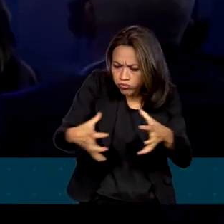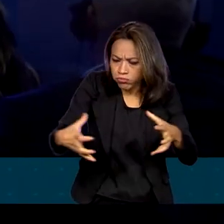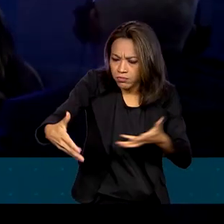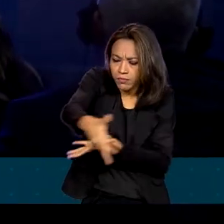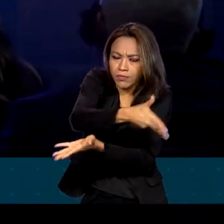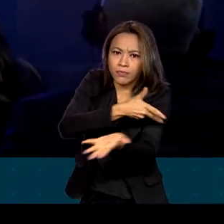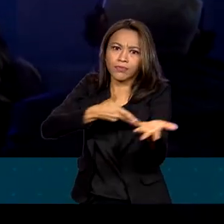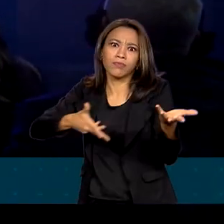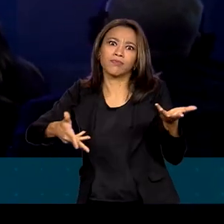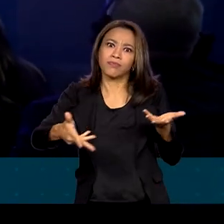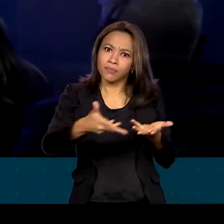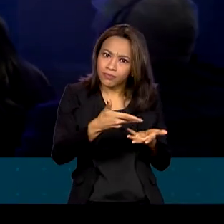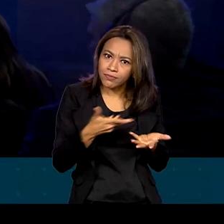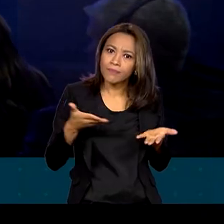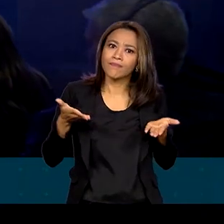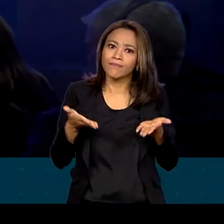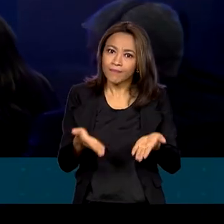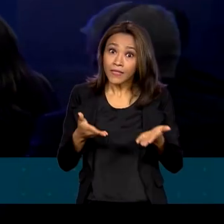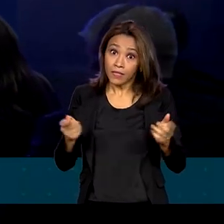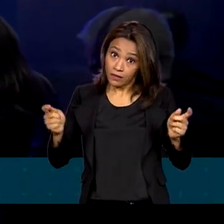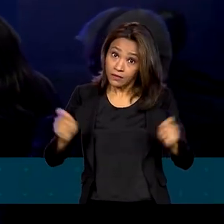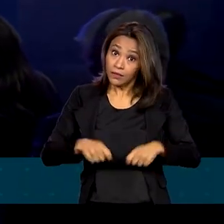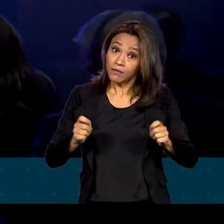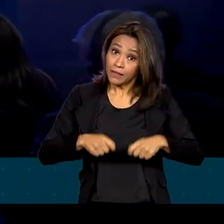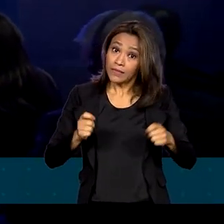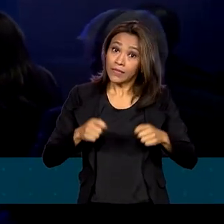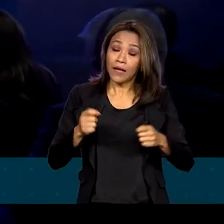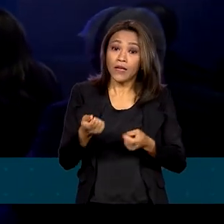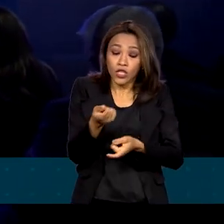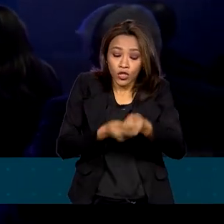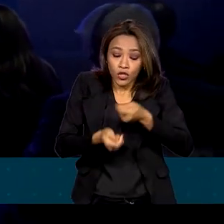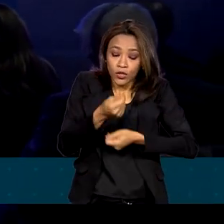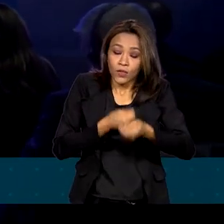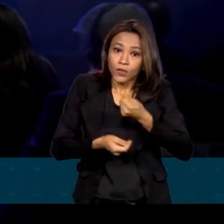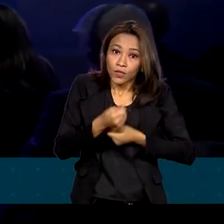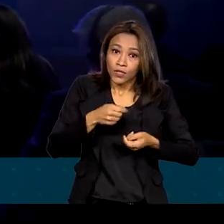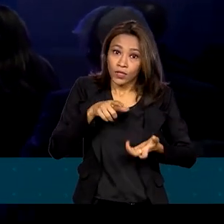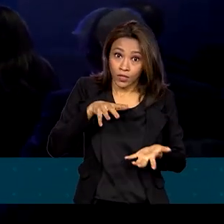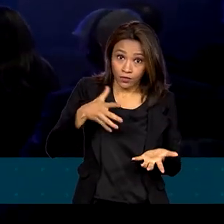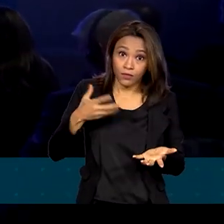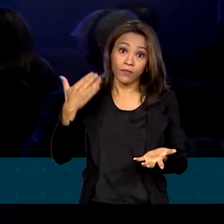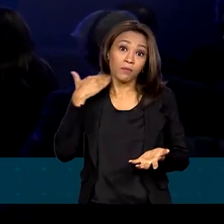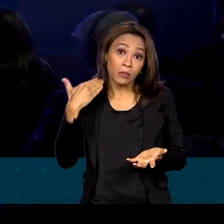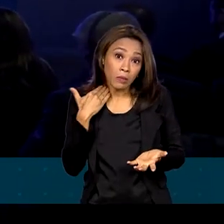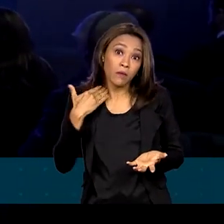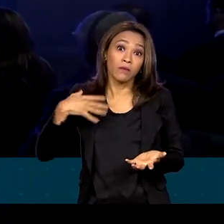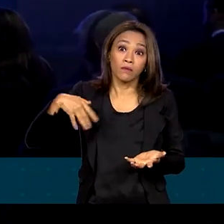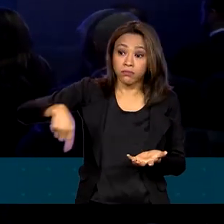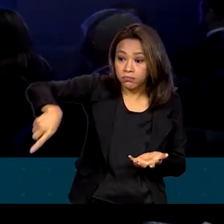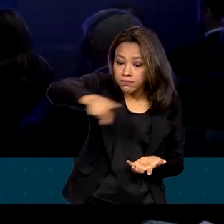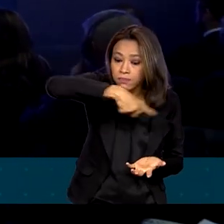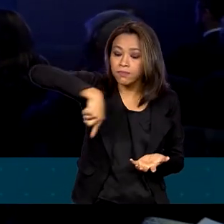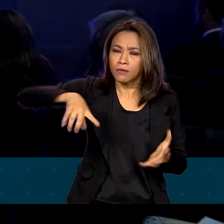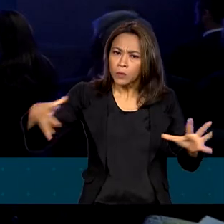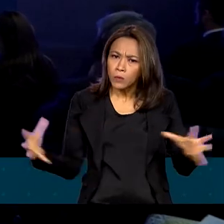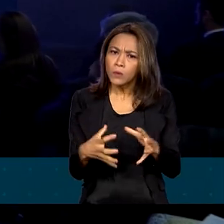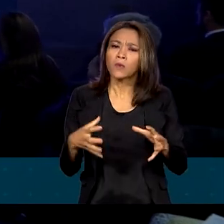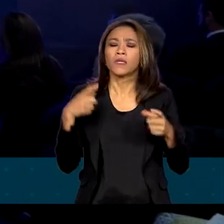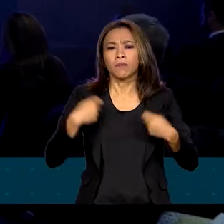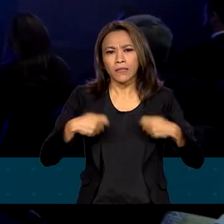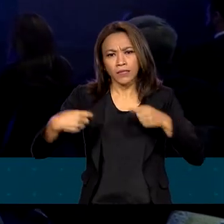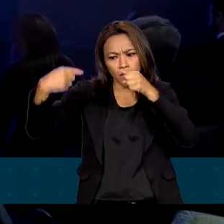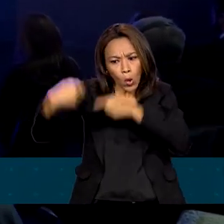uma integração dos próprios mercados financeiros da região, que ainda carecem de